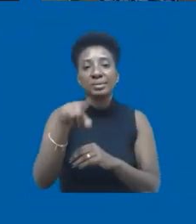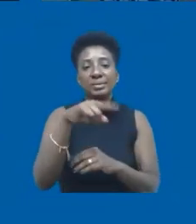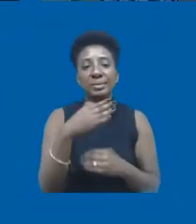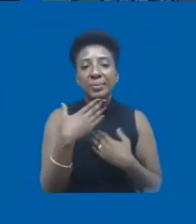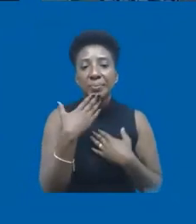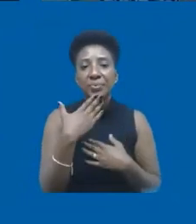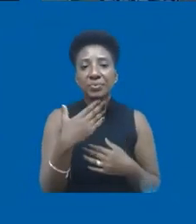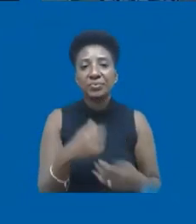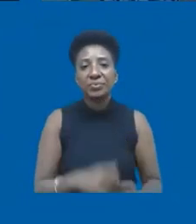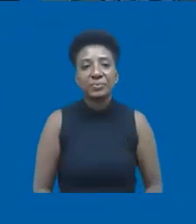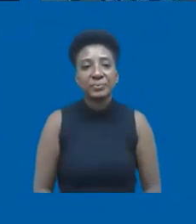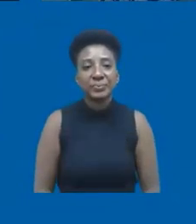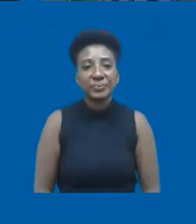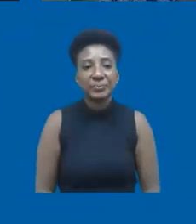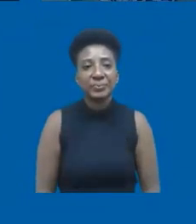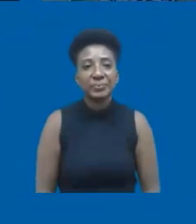Fábio, por favor.